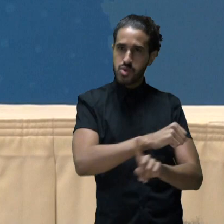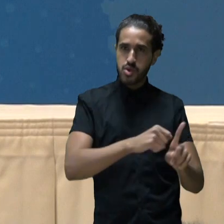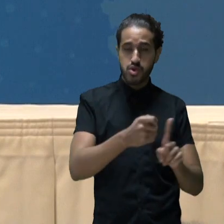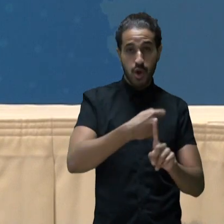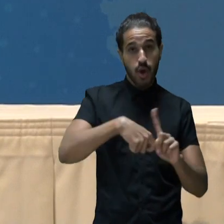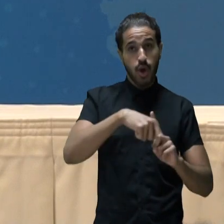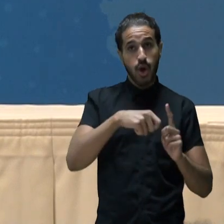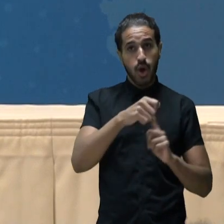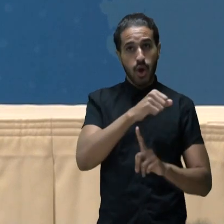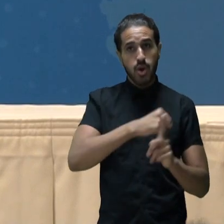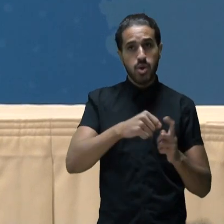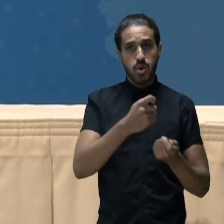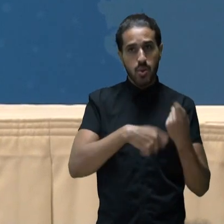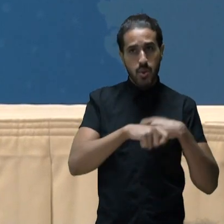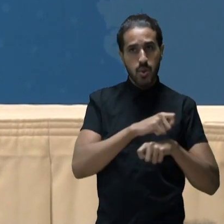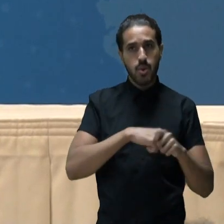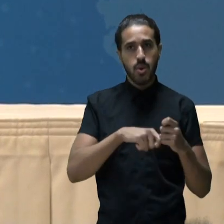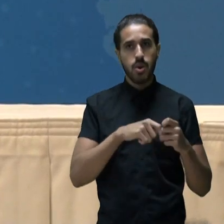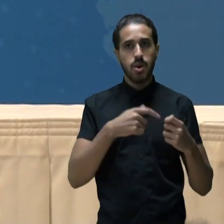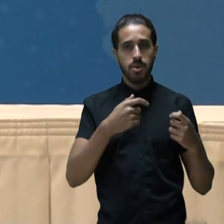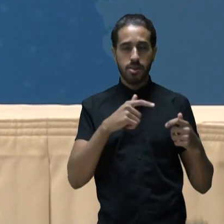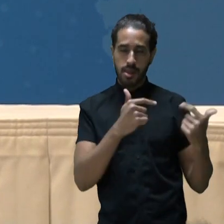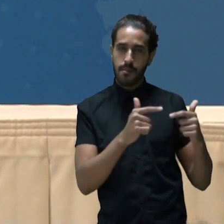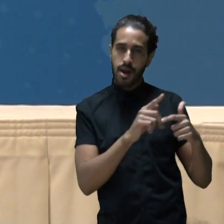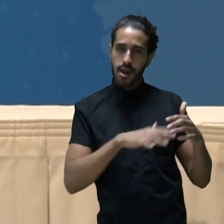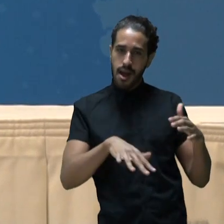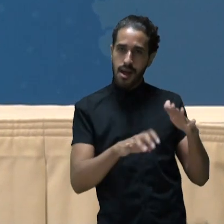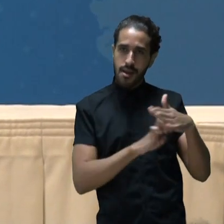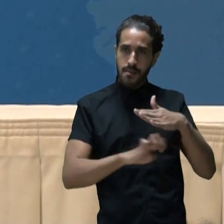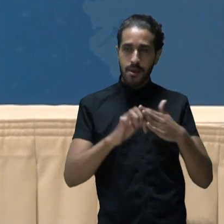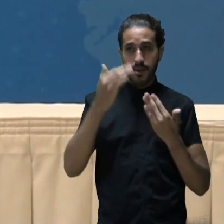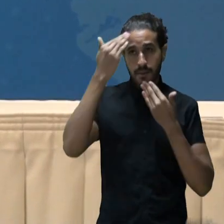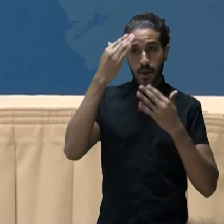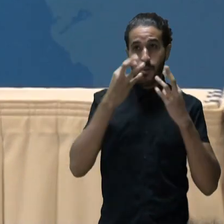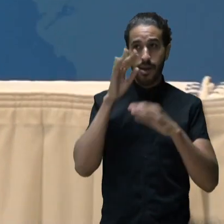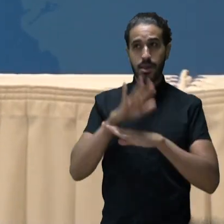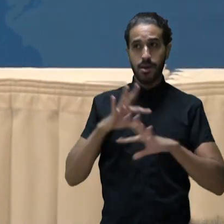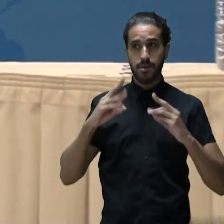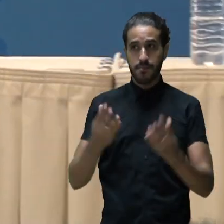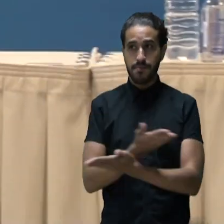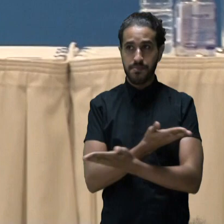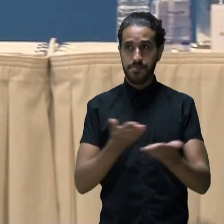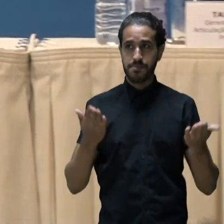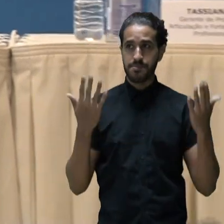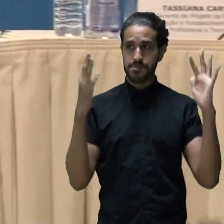socioeconômica que conduzem a algum tipo de negócio. Obrigado, gente. Boa tarde a todos.